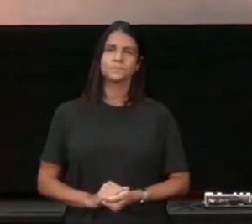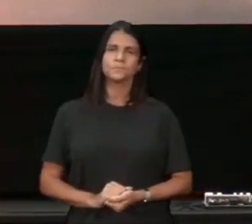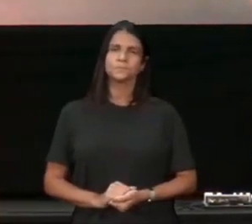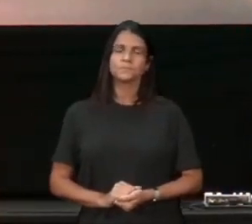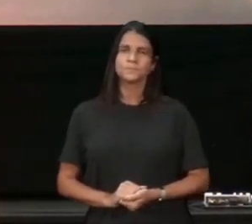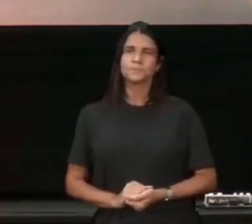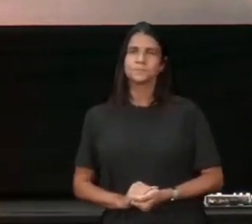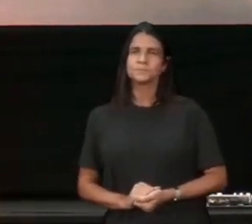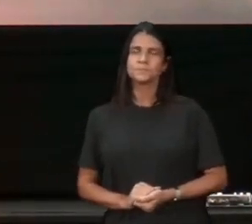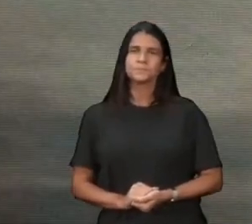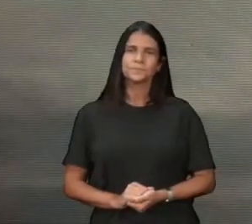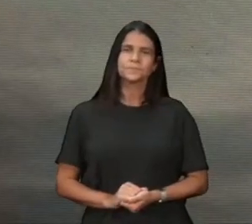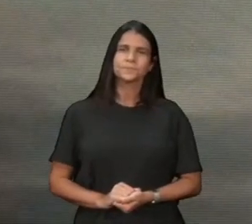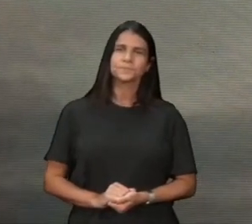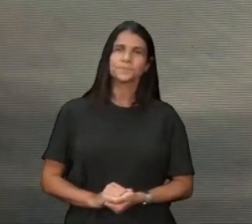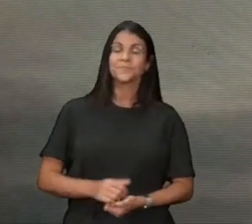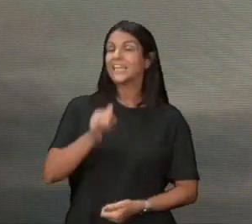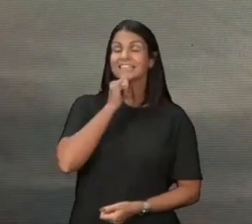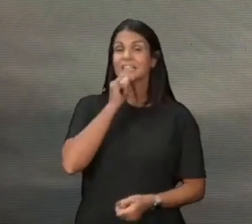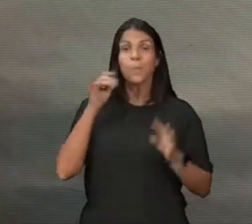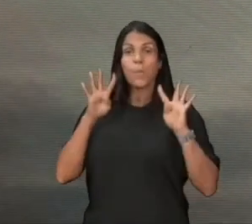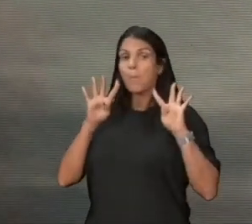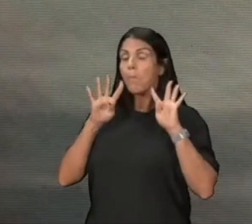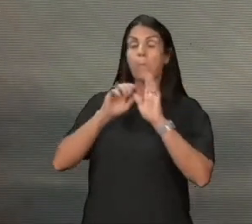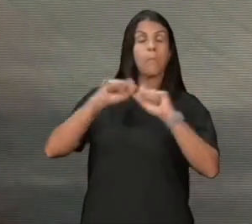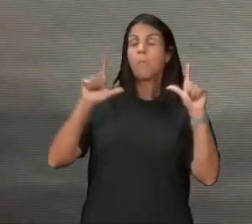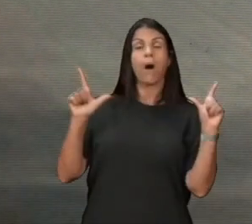liga o fusível da campainha, porque alguém vai apertar, essa campainha,